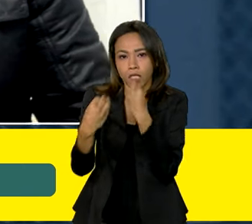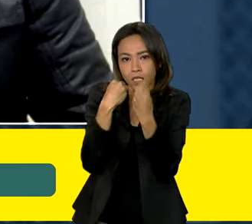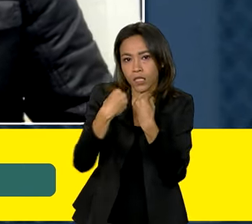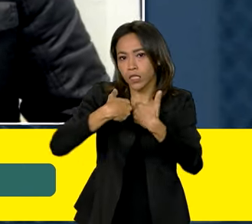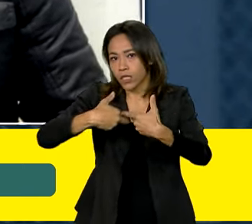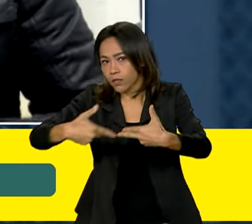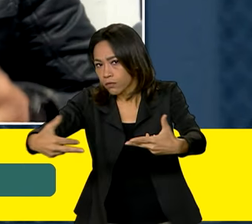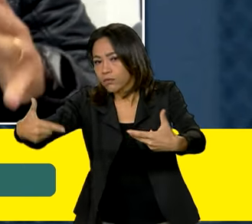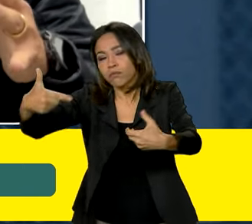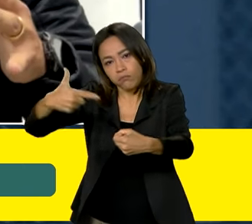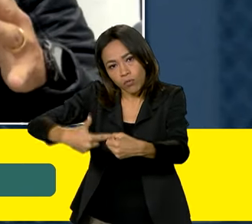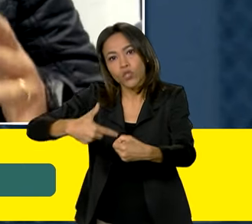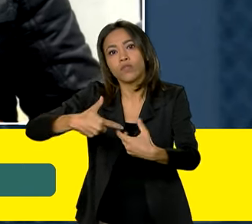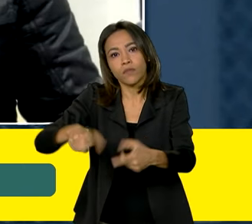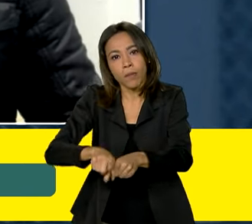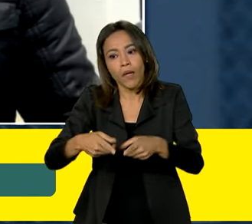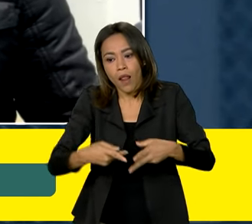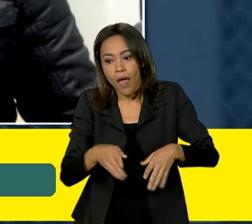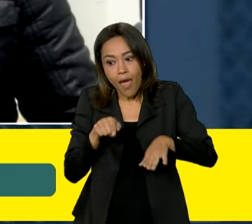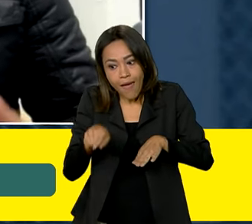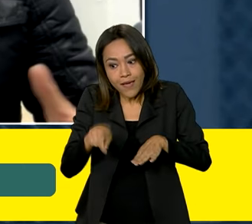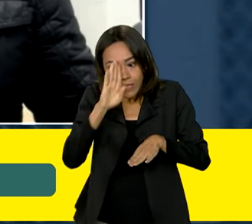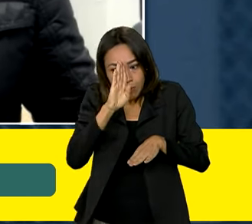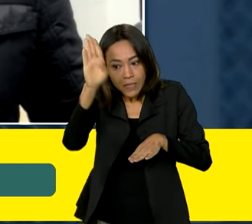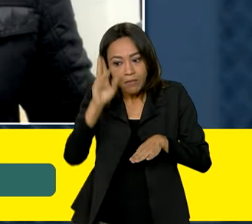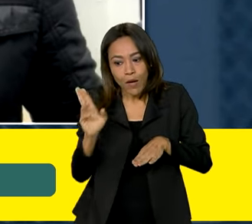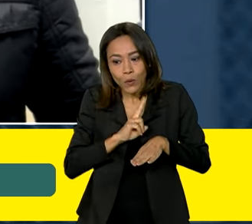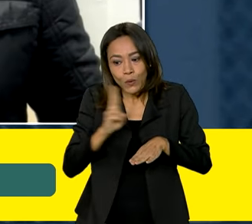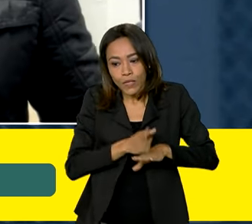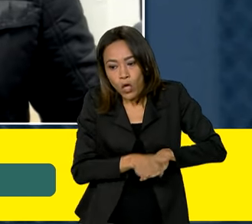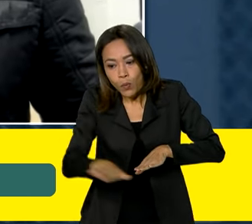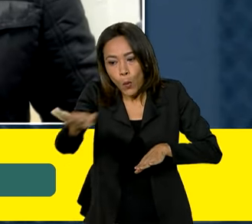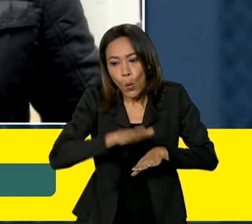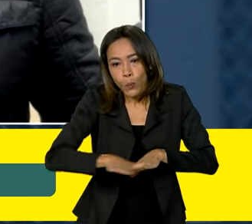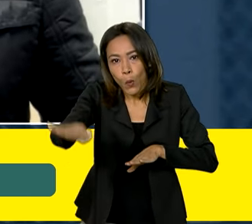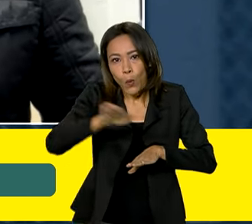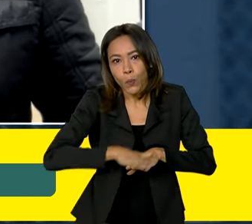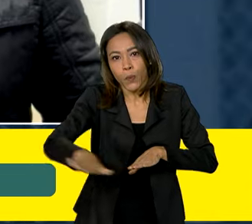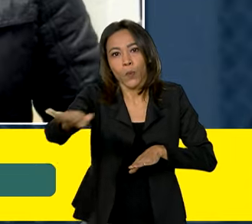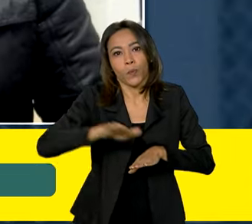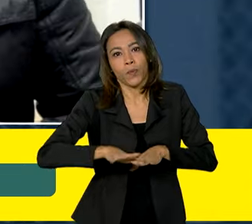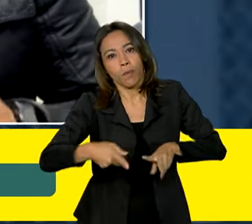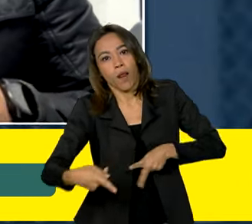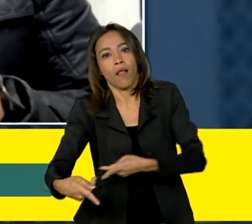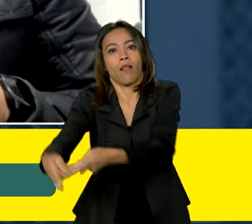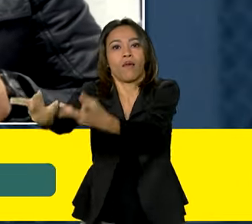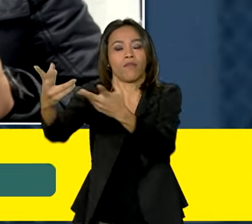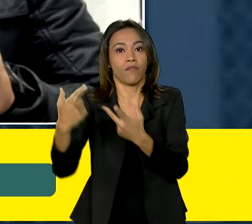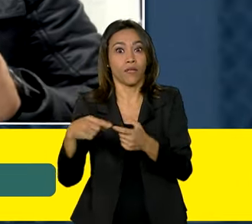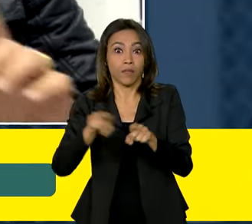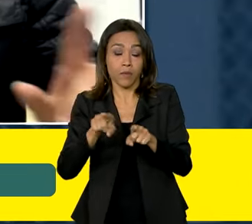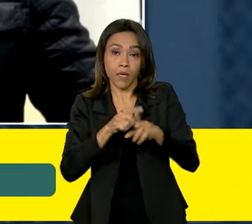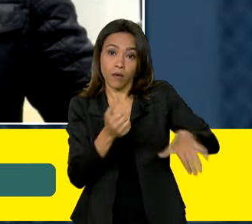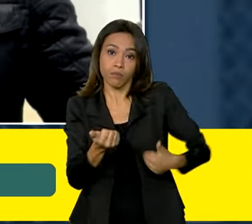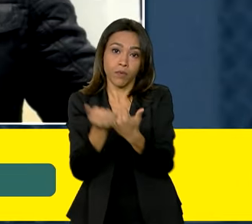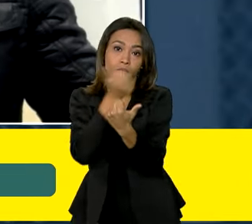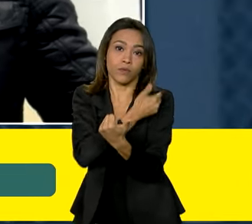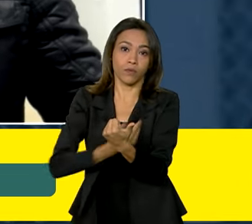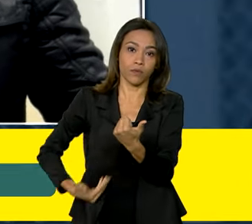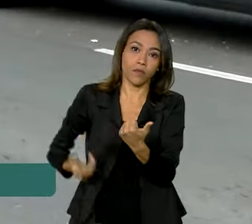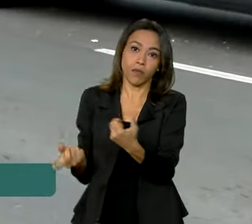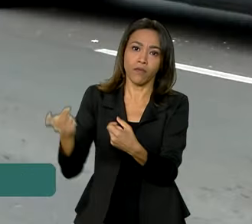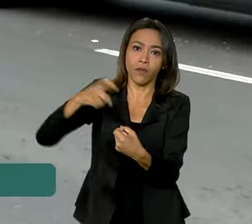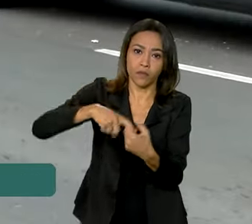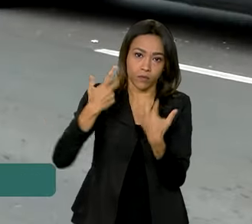e de combustível como as rodovias prioritárias para receber os investimentos do Ministério dos Transportes para restabelecer o